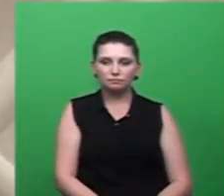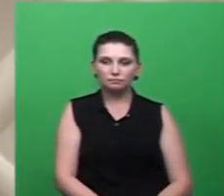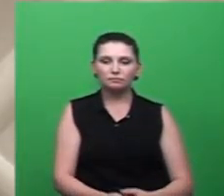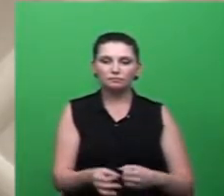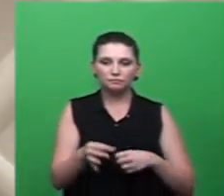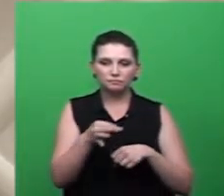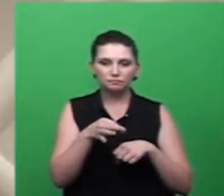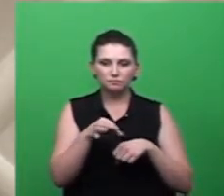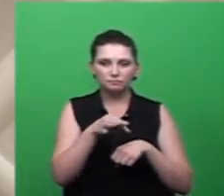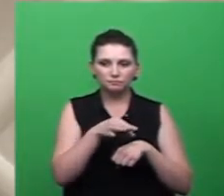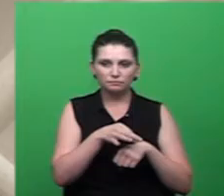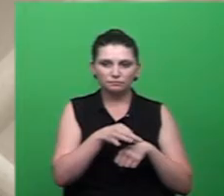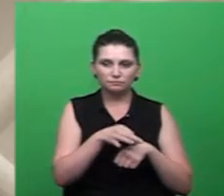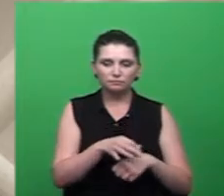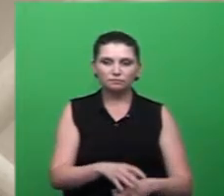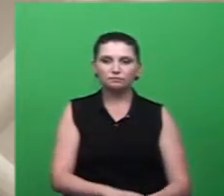Chikungunya